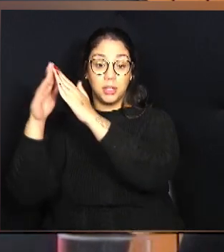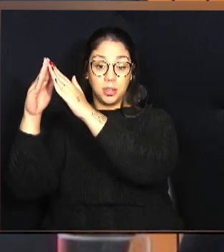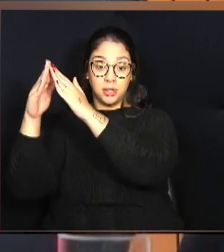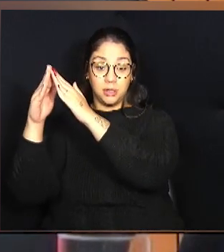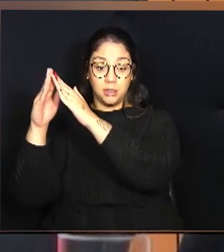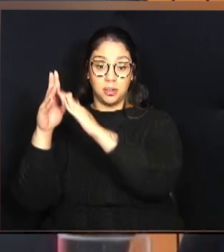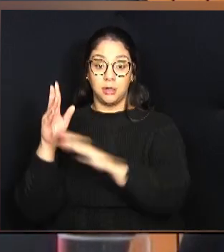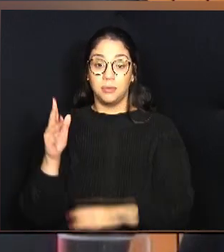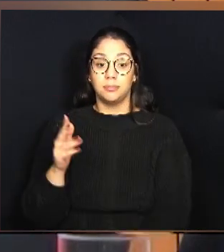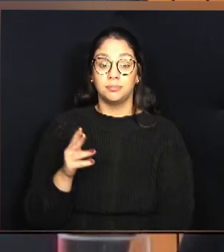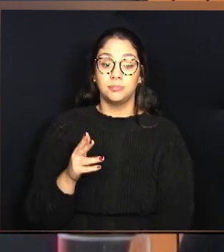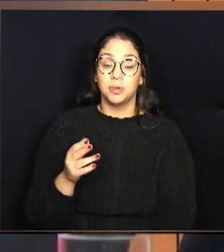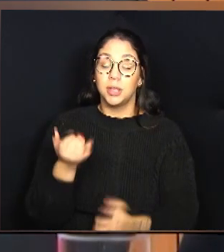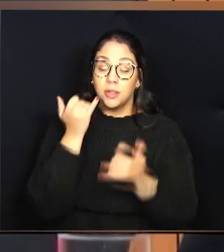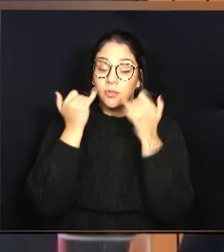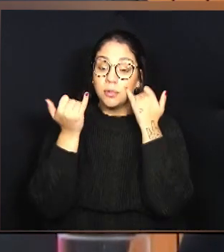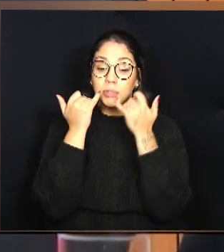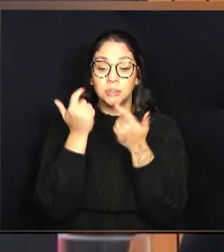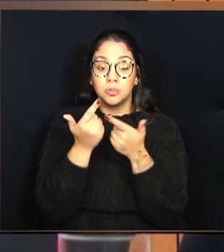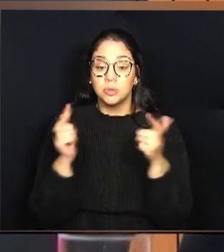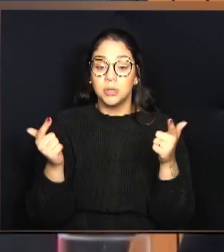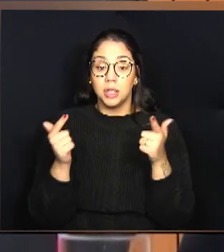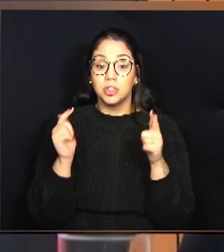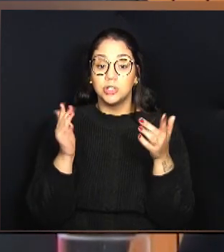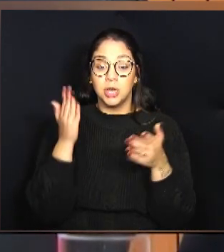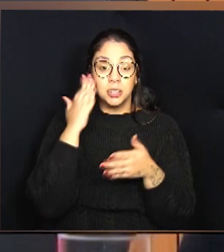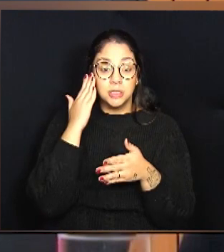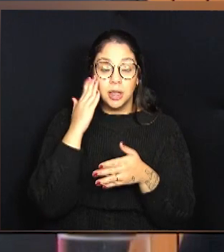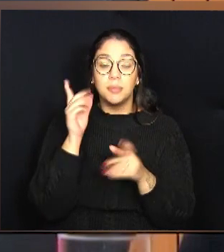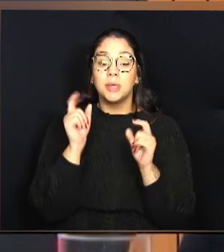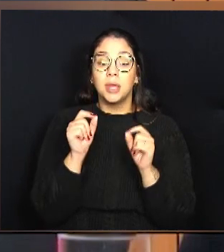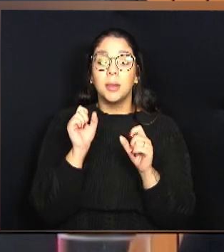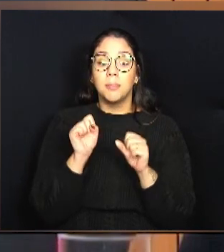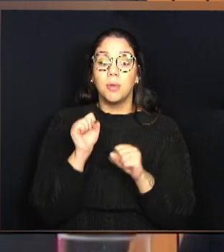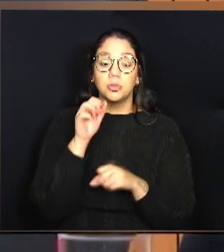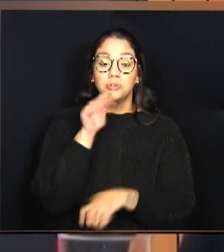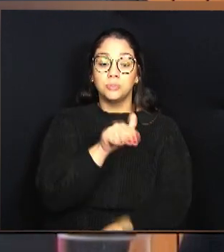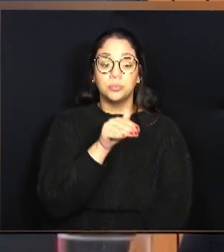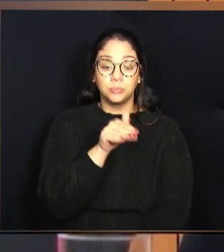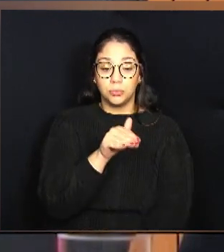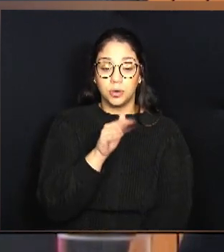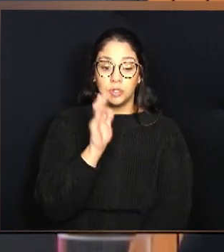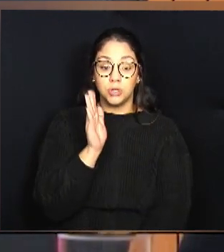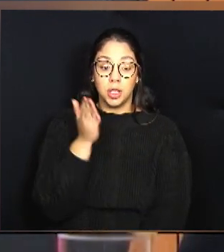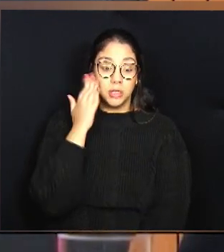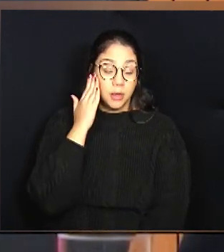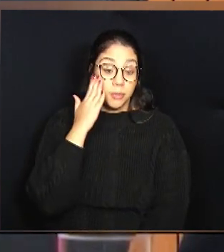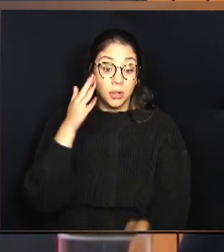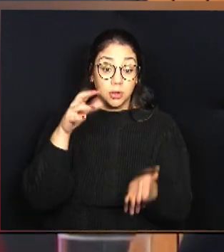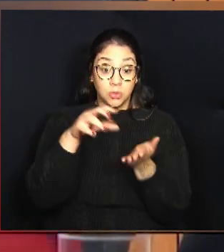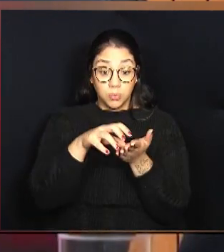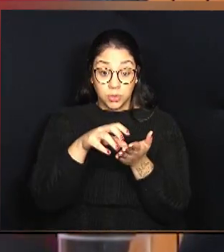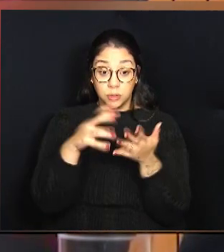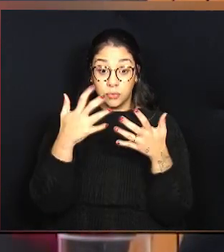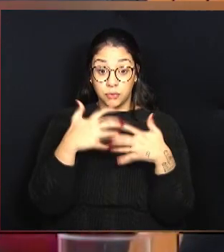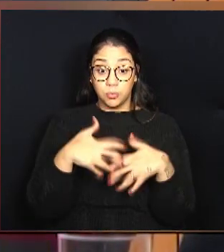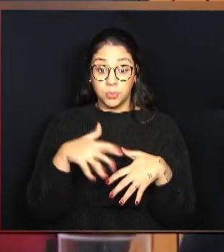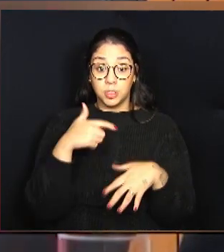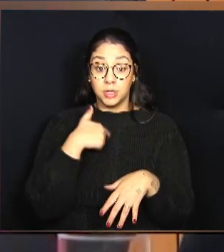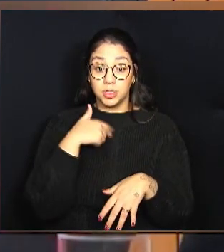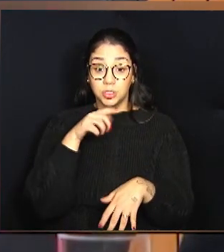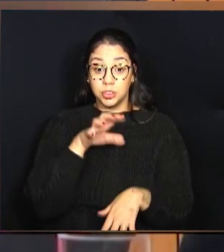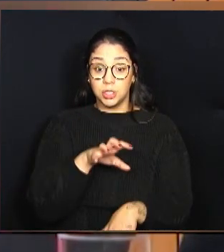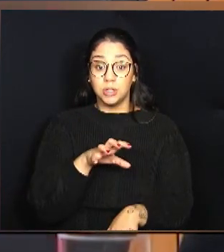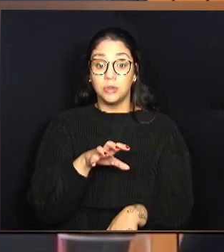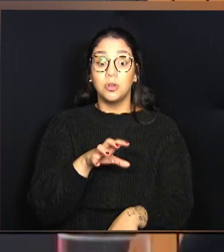periferia, a informação não chega, ela sabe quem ela vai poder acessar. Ela sabe que no